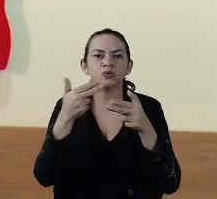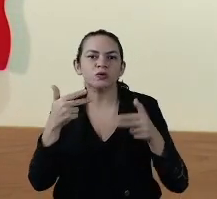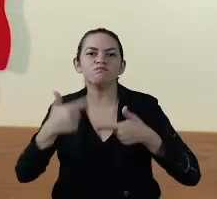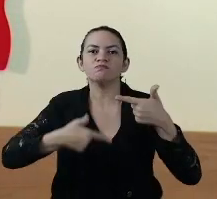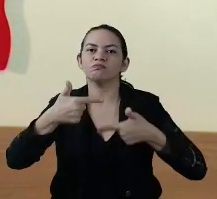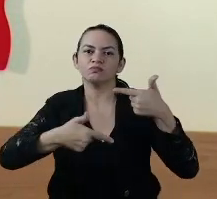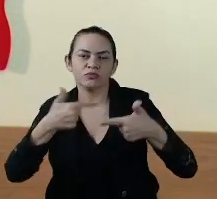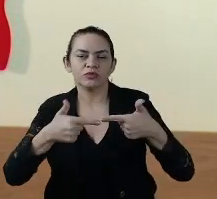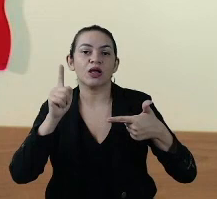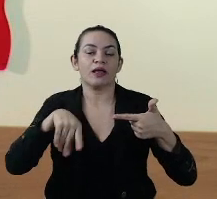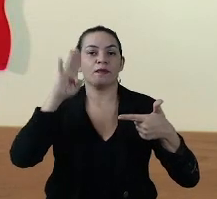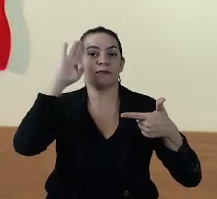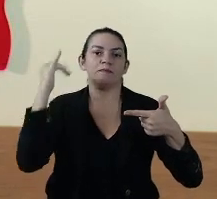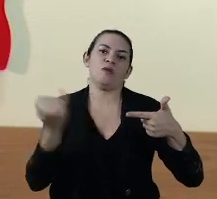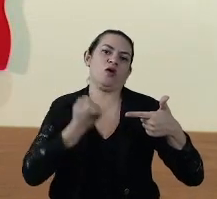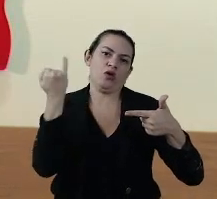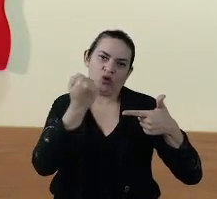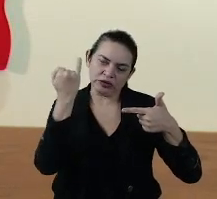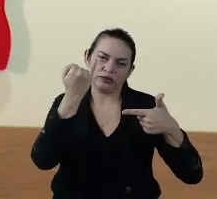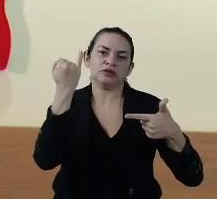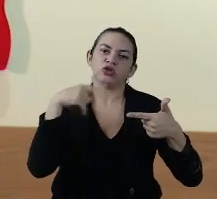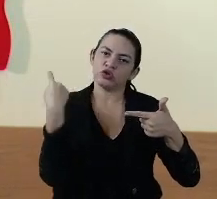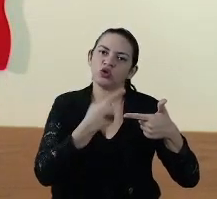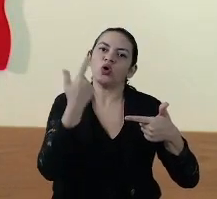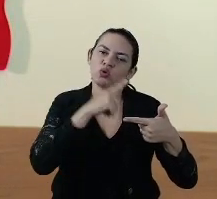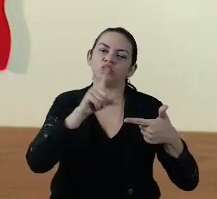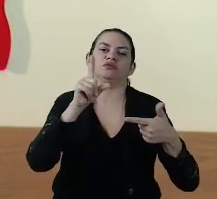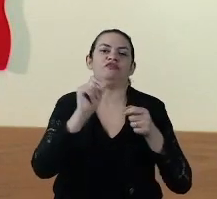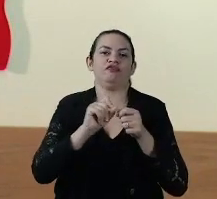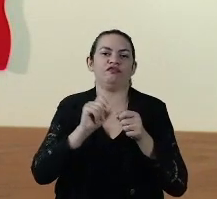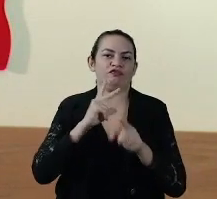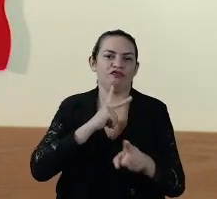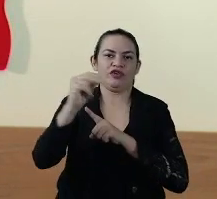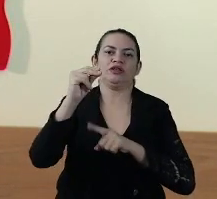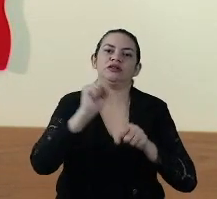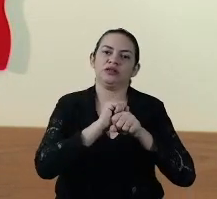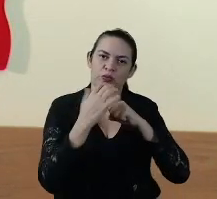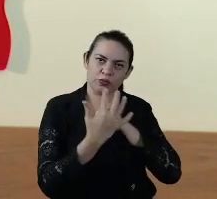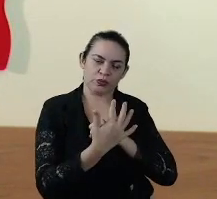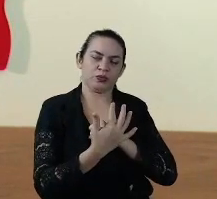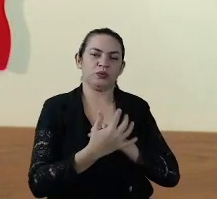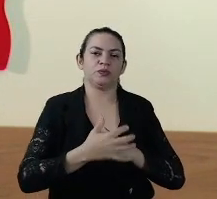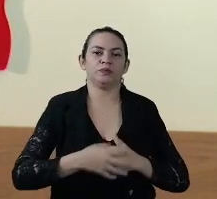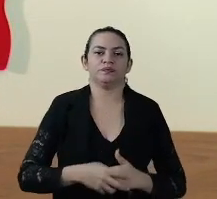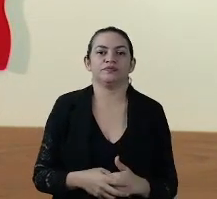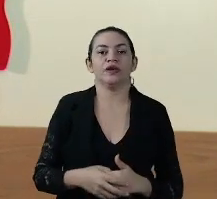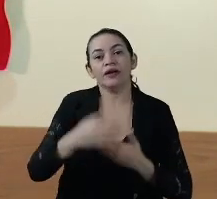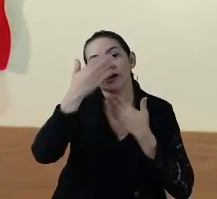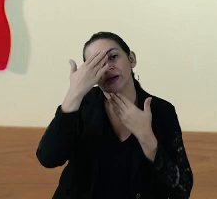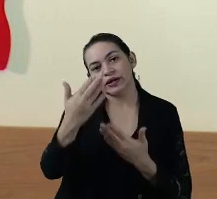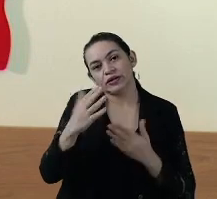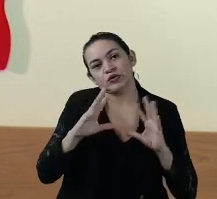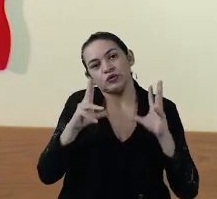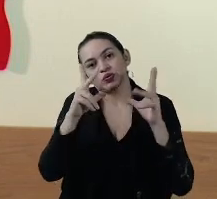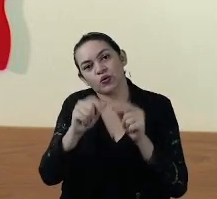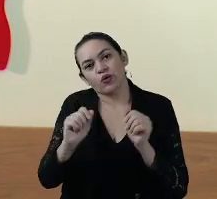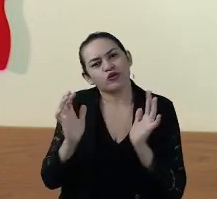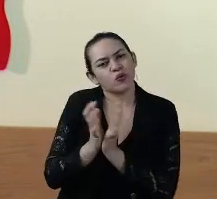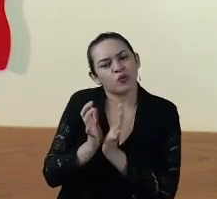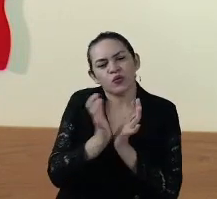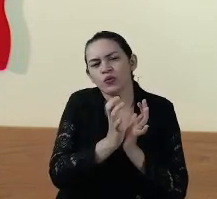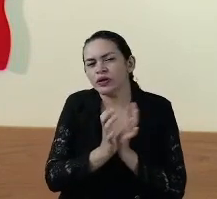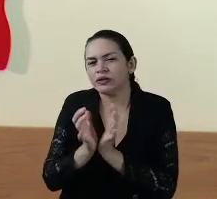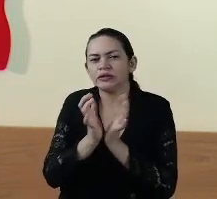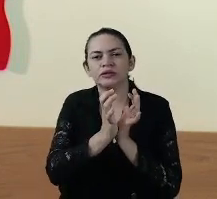essenciais para que nós possamos vencer o coronavírus. Agradeço a todas as nossas